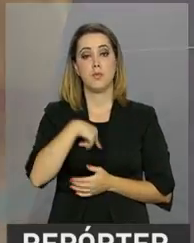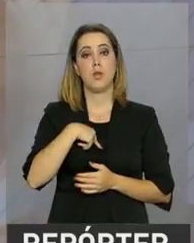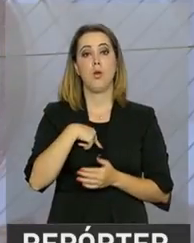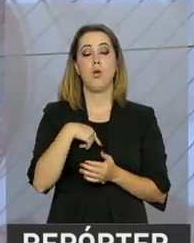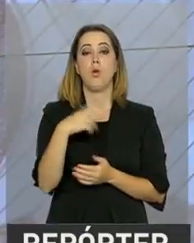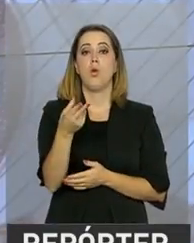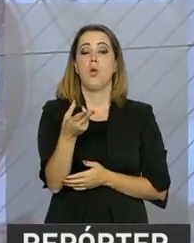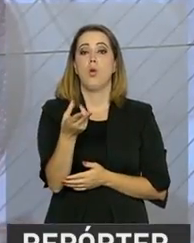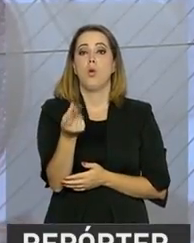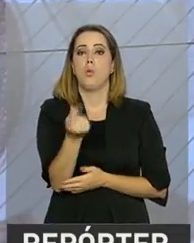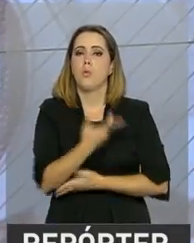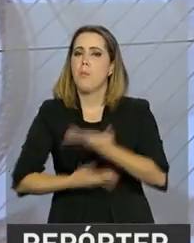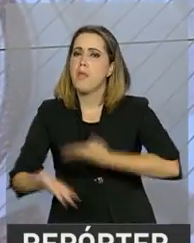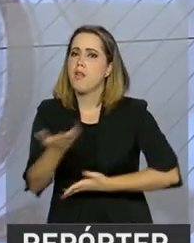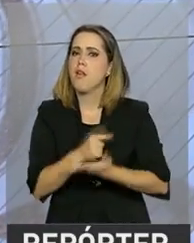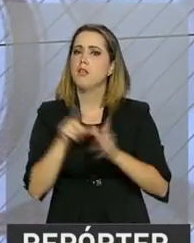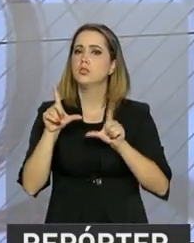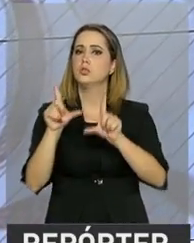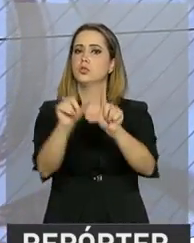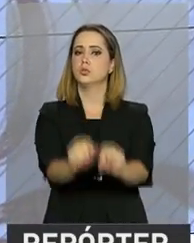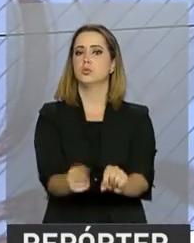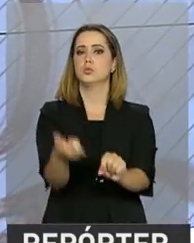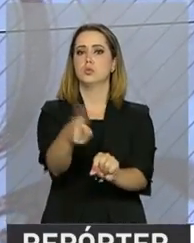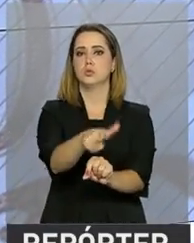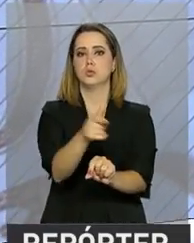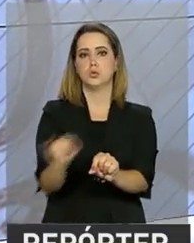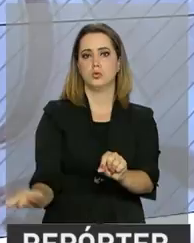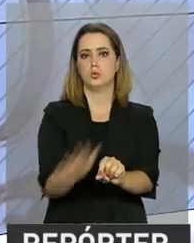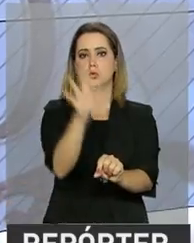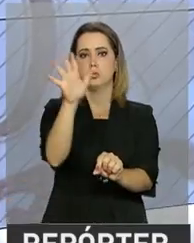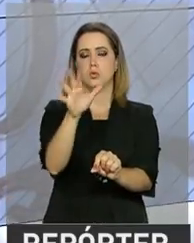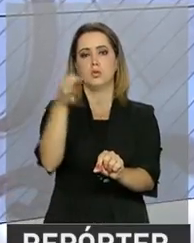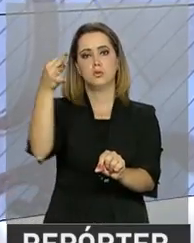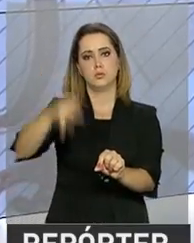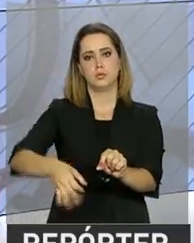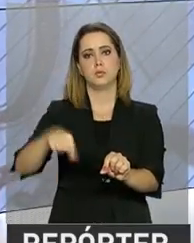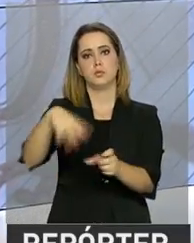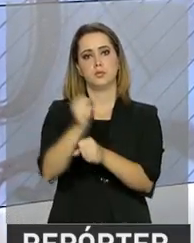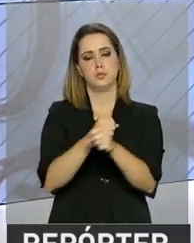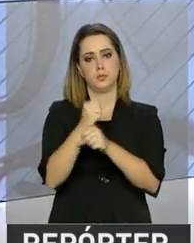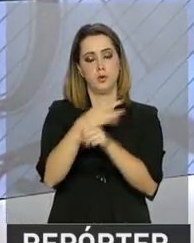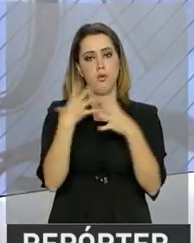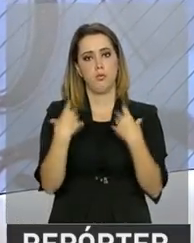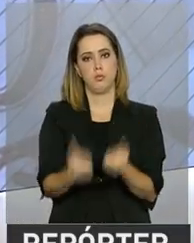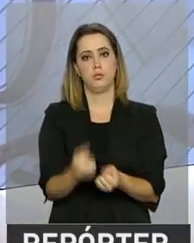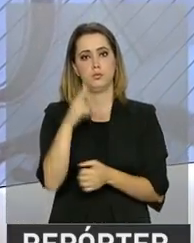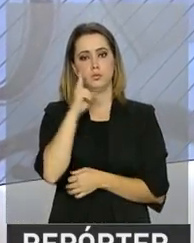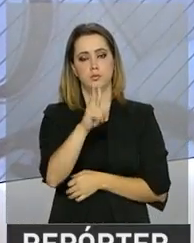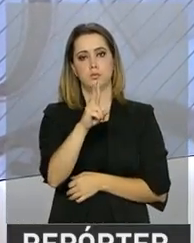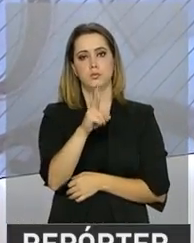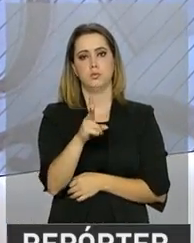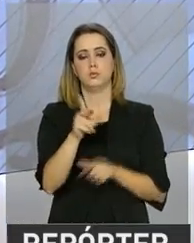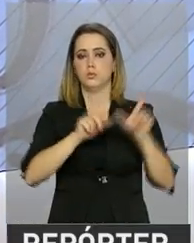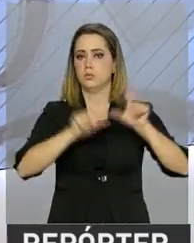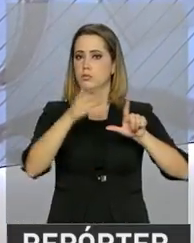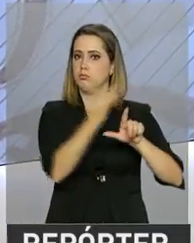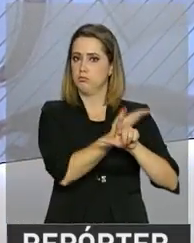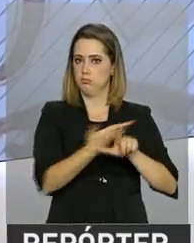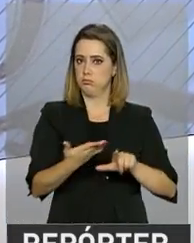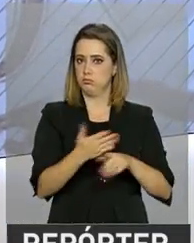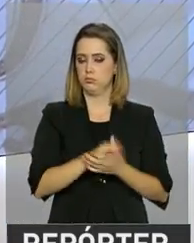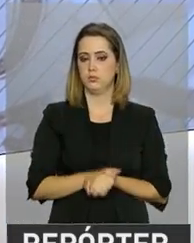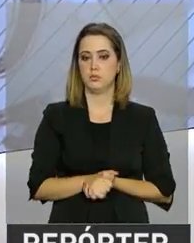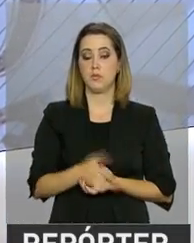financeiro reduziu mais uma vez as estimativas da inflação oficial para este ano. Nós vamos ver os números aqui no telão.